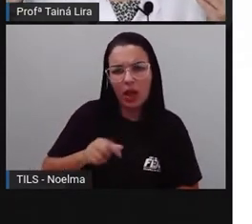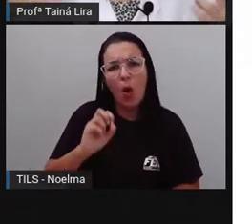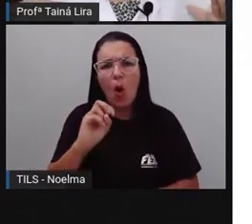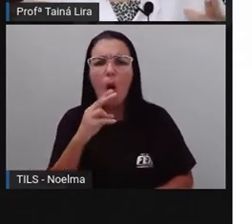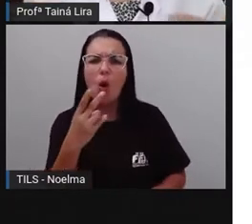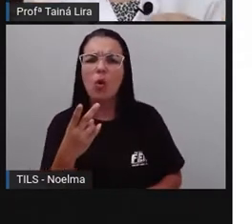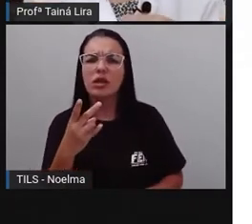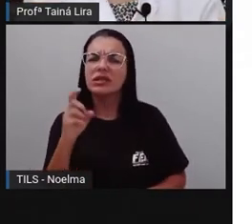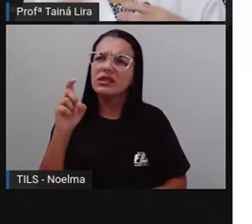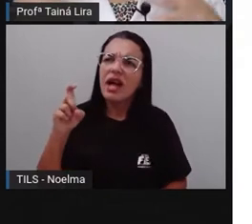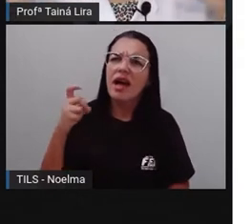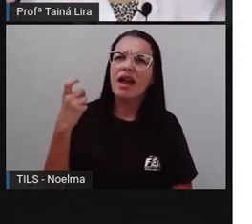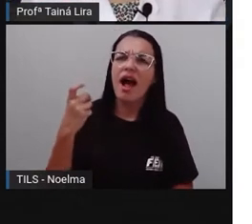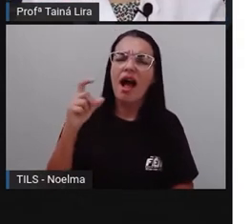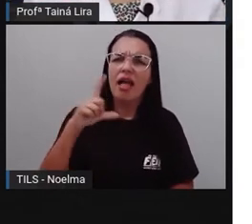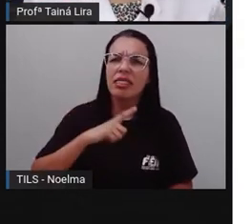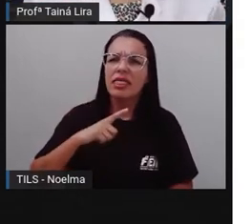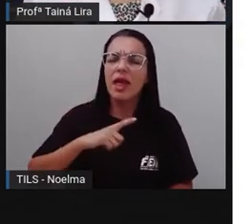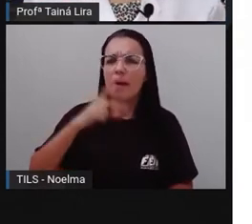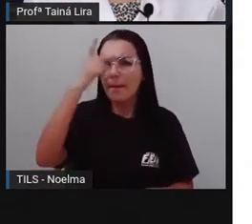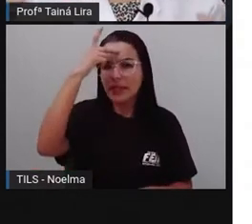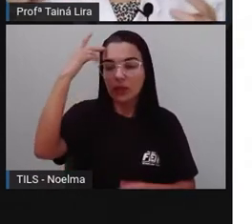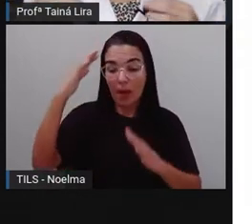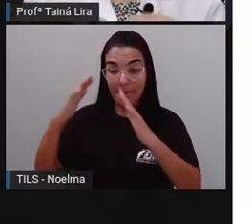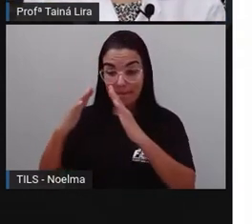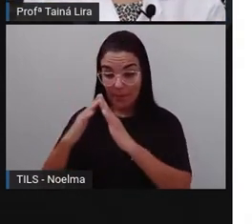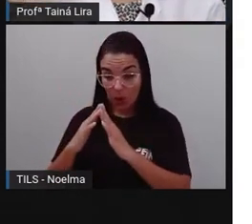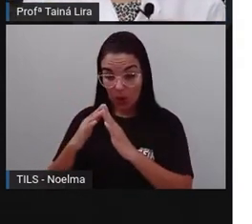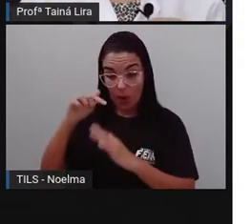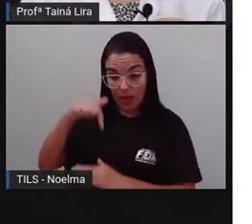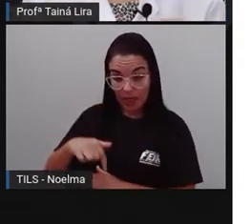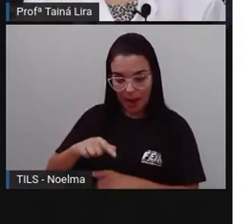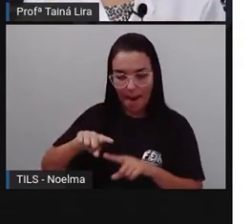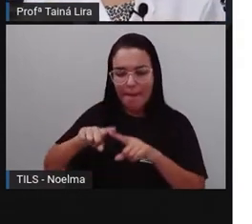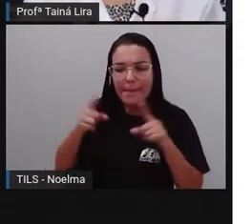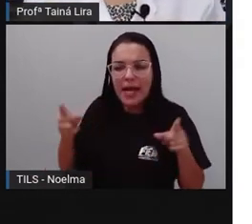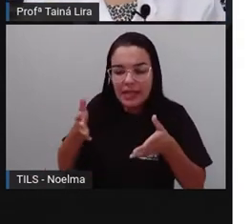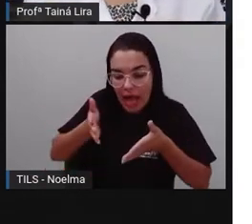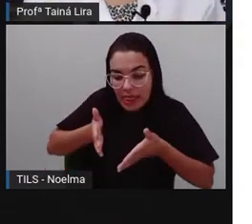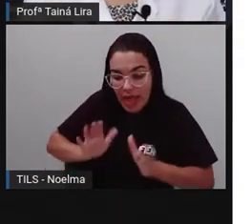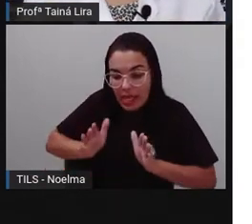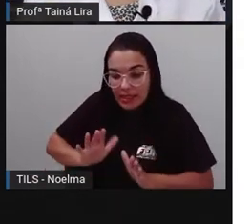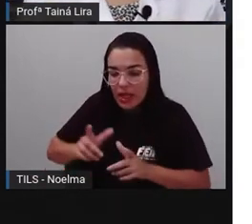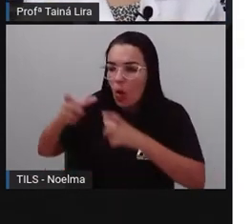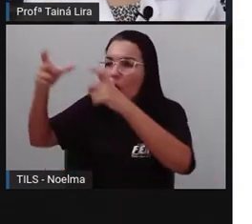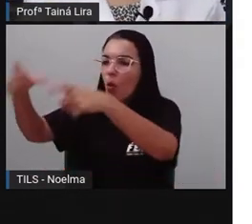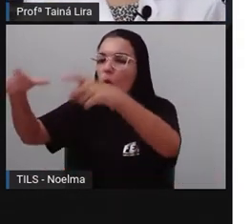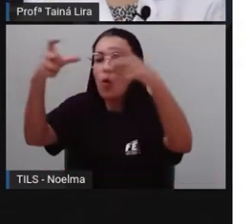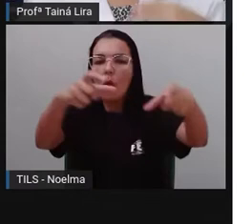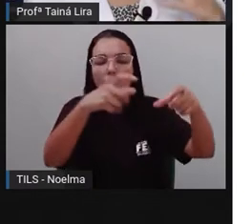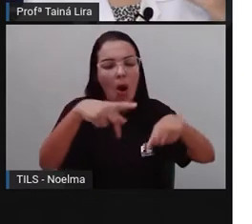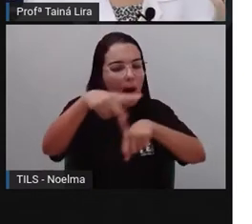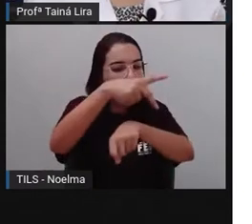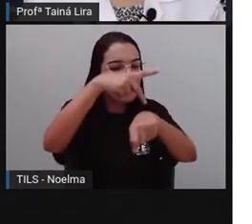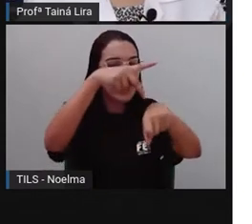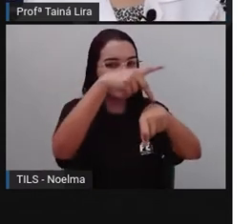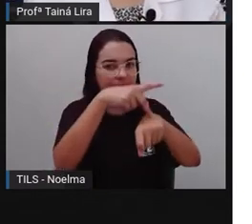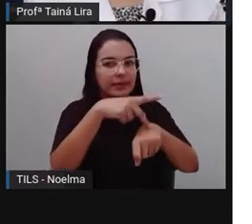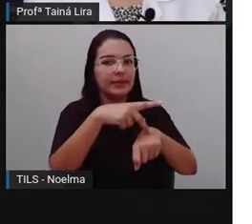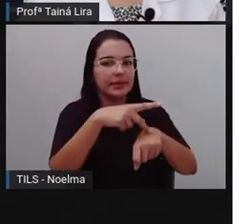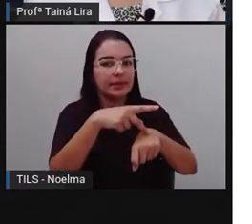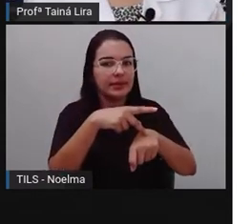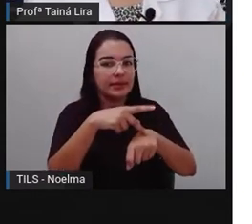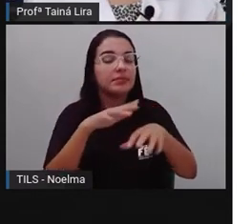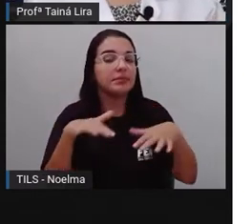aqui no Brasil pessoas que moram aqui, mas que nasceram em outros lugares, em outros países?